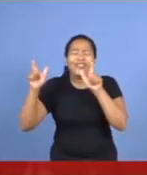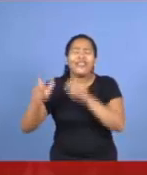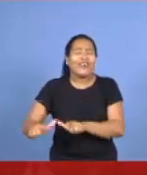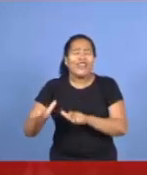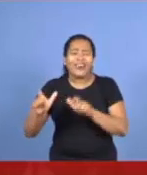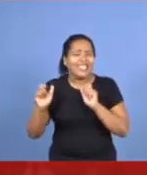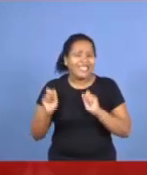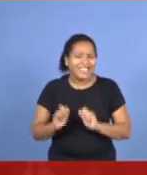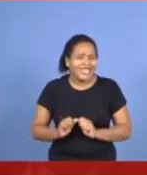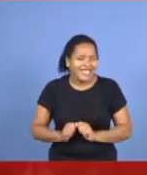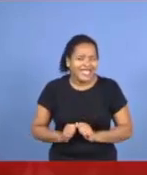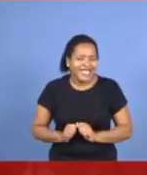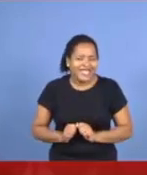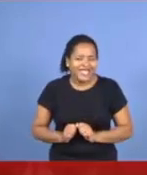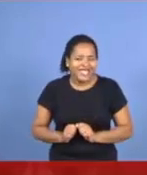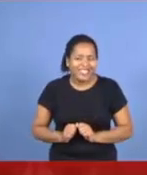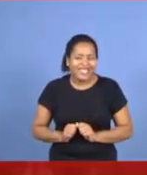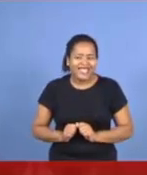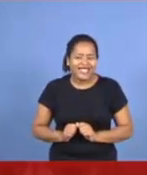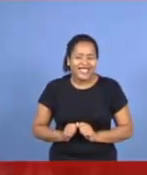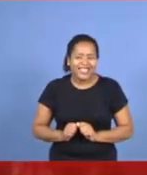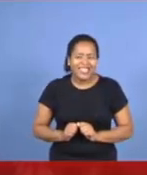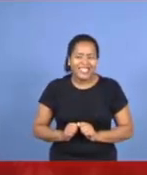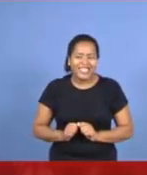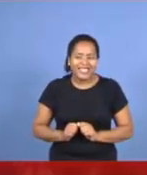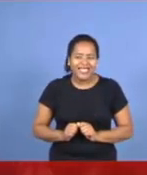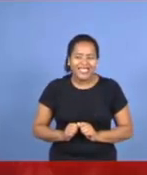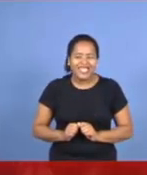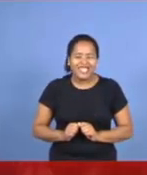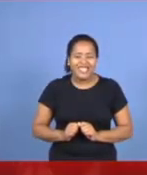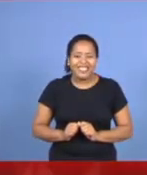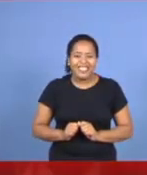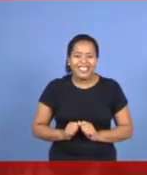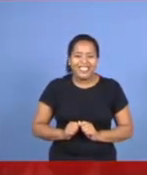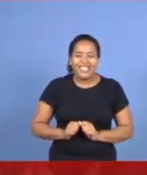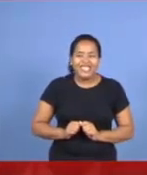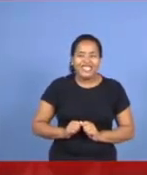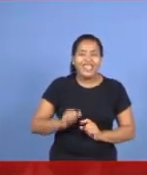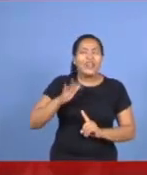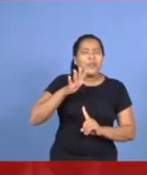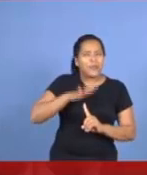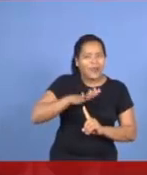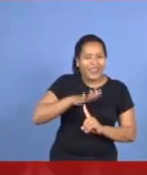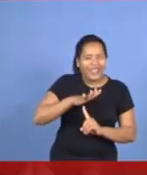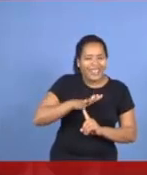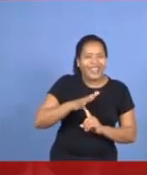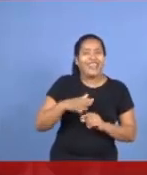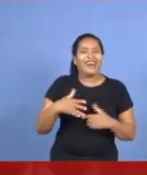Londrina, estado do Paraná. É, o faltou dizer, que era Istambul. Pronto.